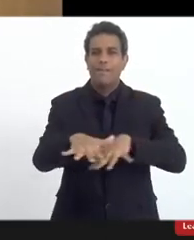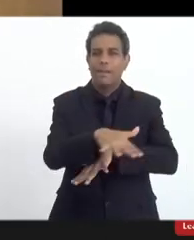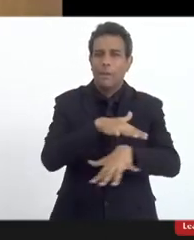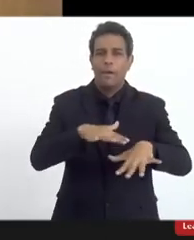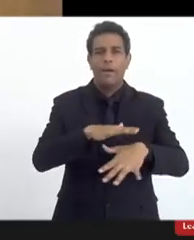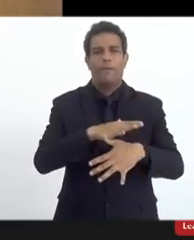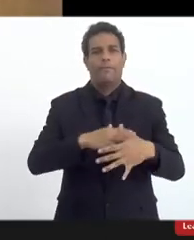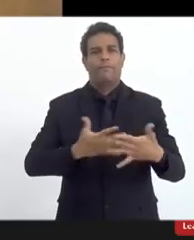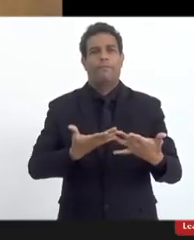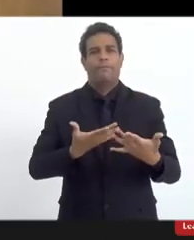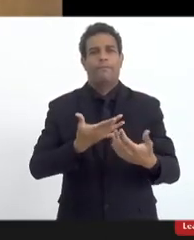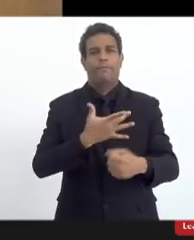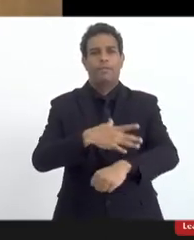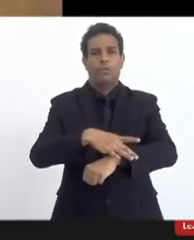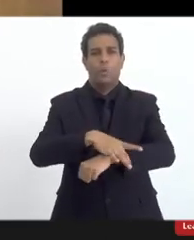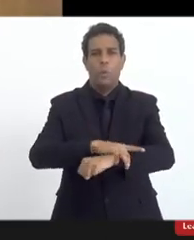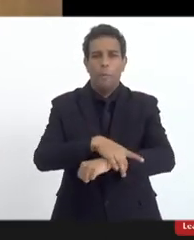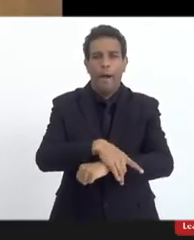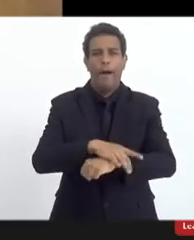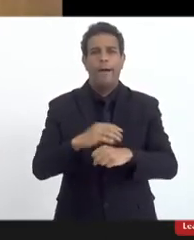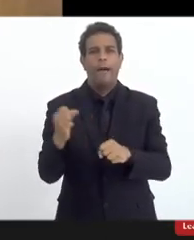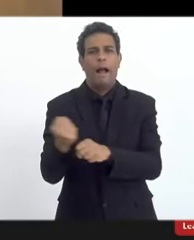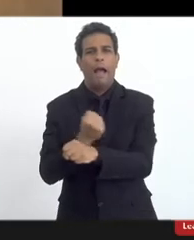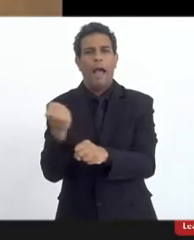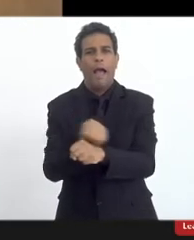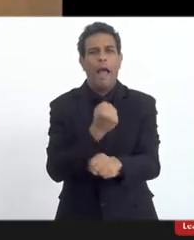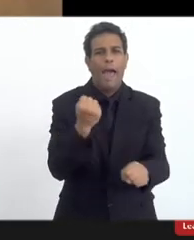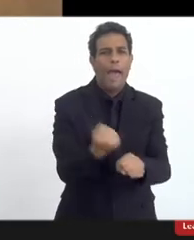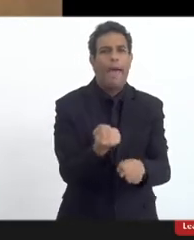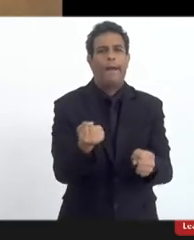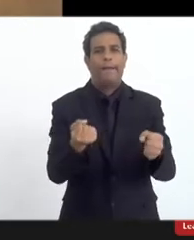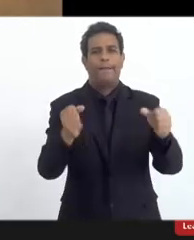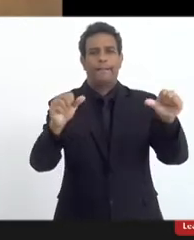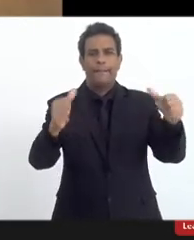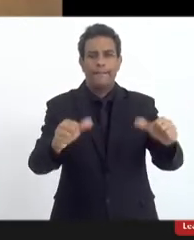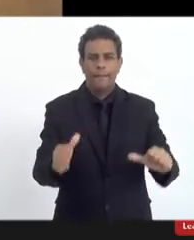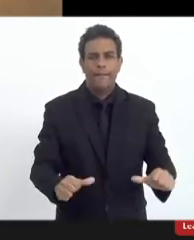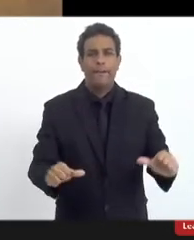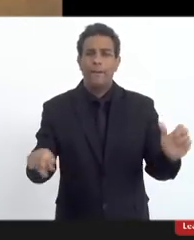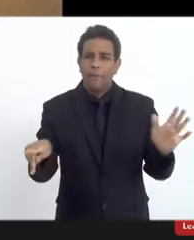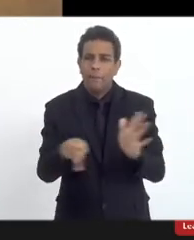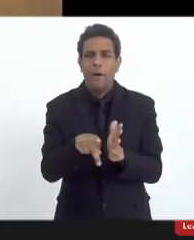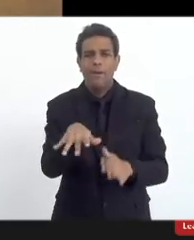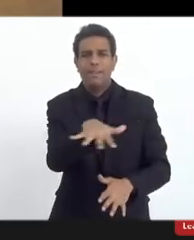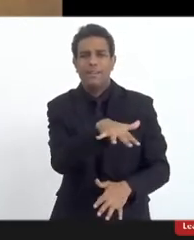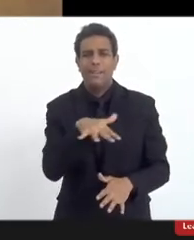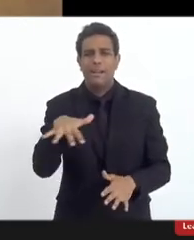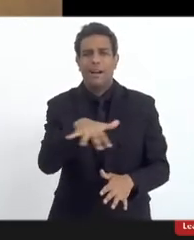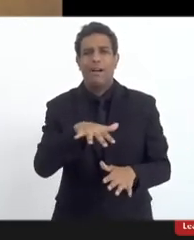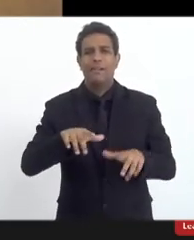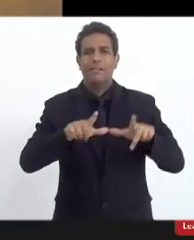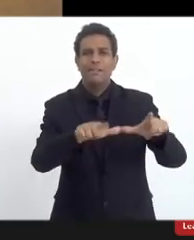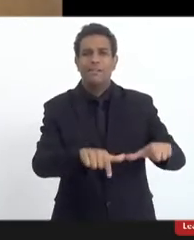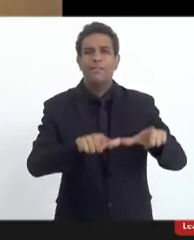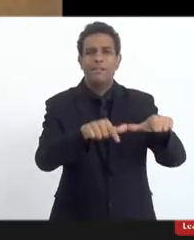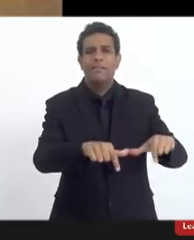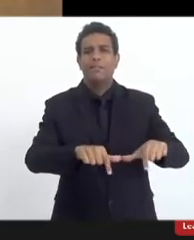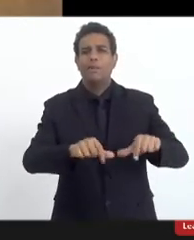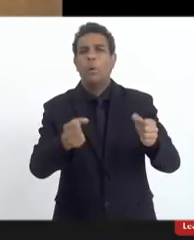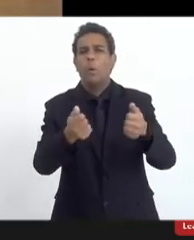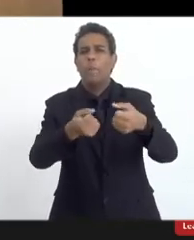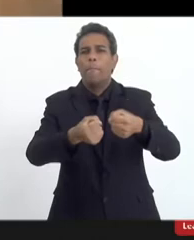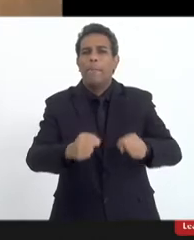de umbanda e vai lá e quebra os seus vasos sagrados, aquilo não é apenas quebrar